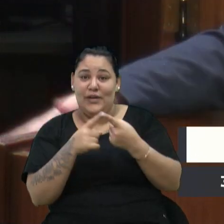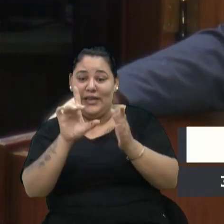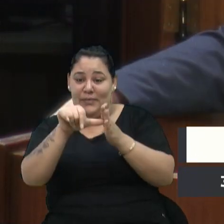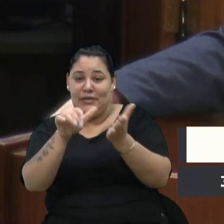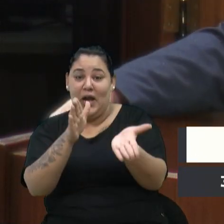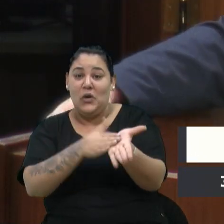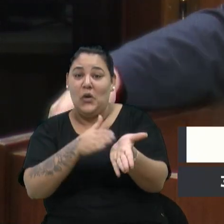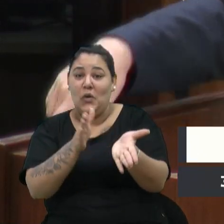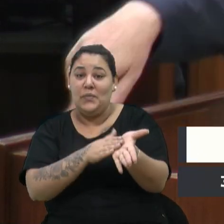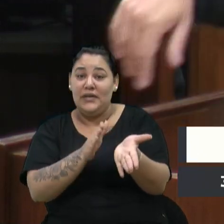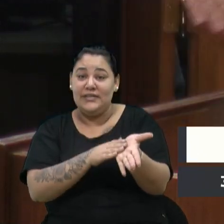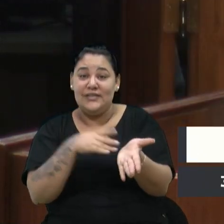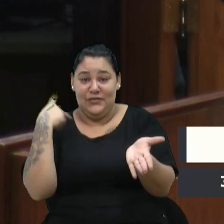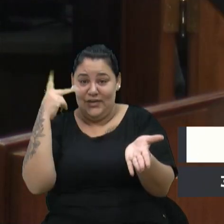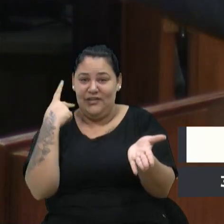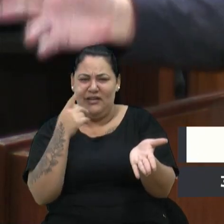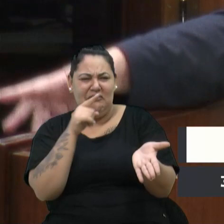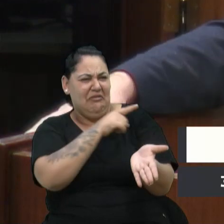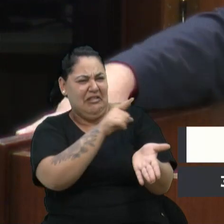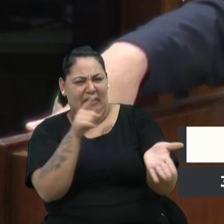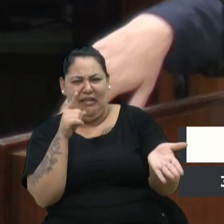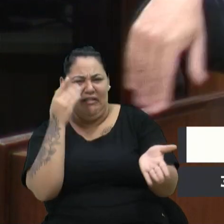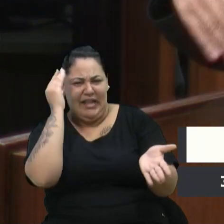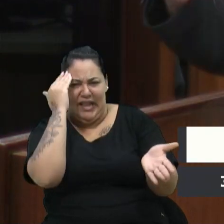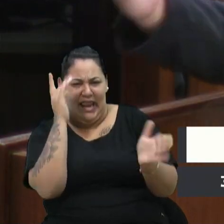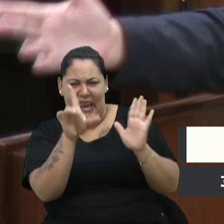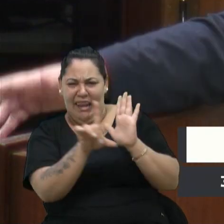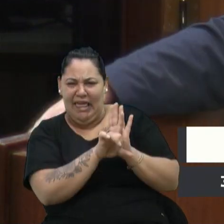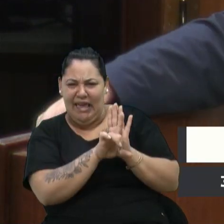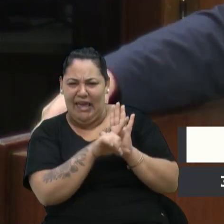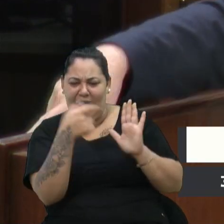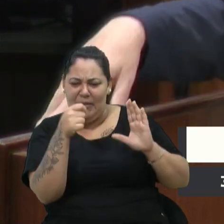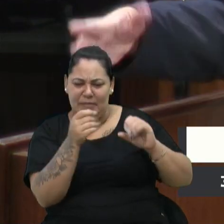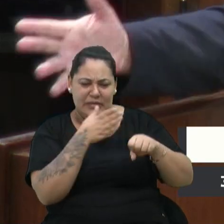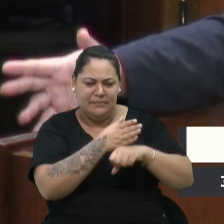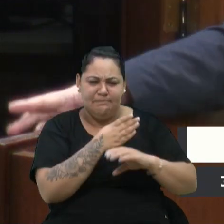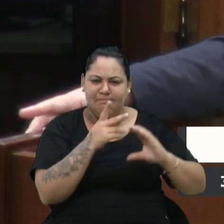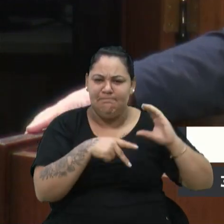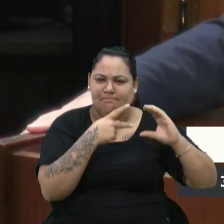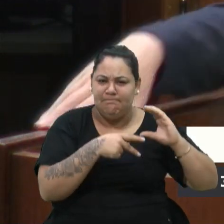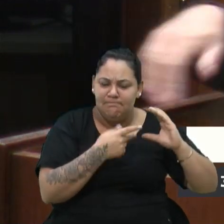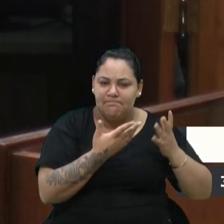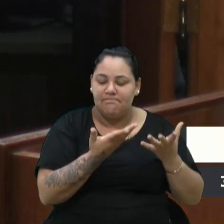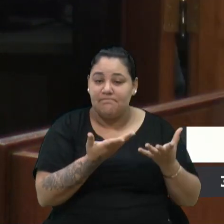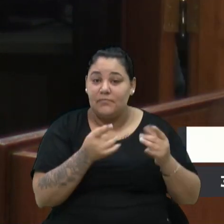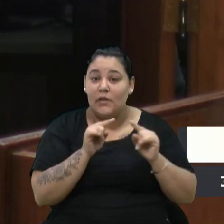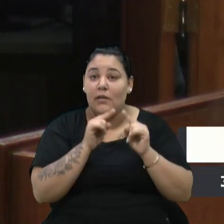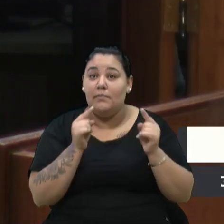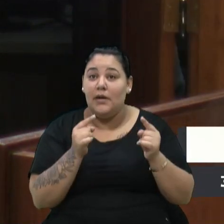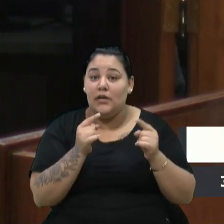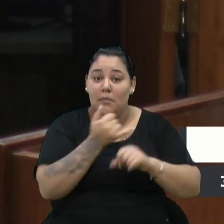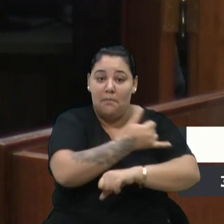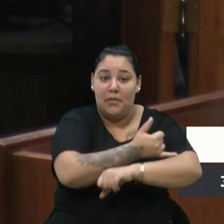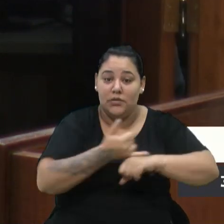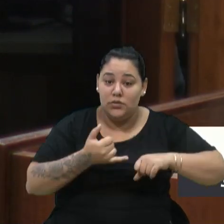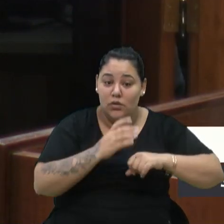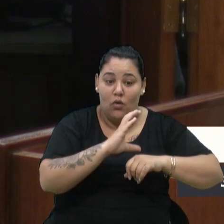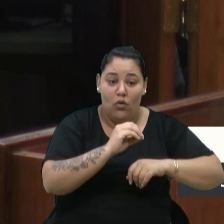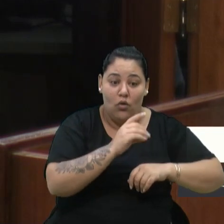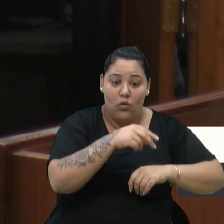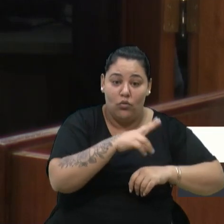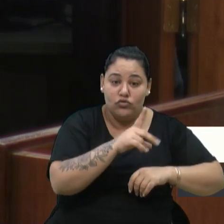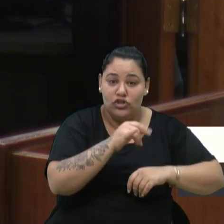entendem nada de lei, vocês não entendem das coisas, tem que passar pela Câmara de Vereadores, enfim. Mas passou pelo Condica, a discussão,